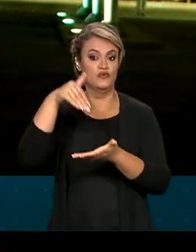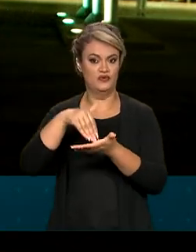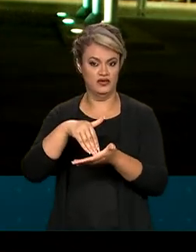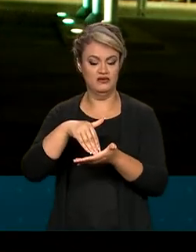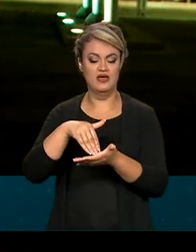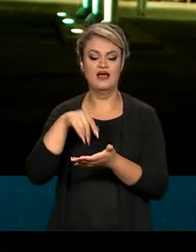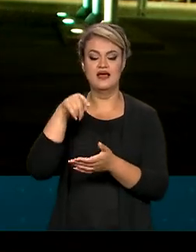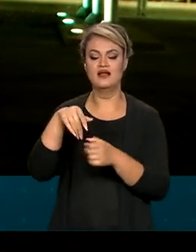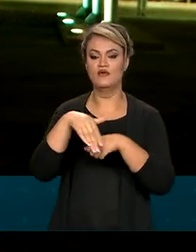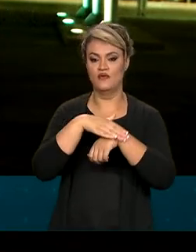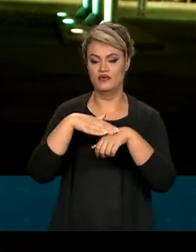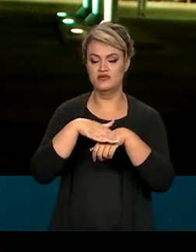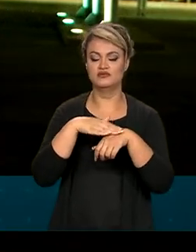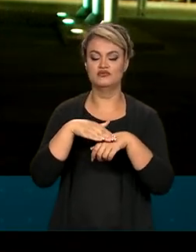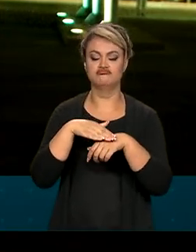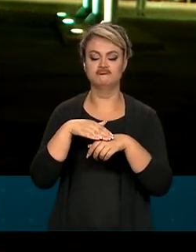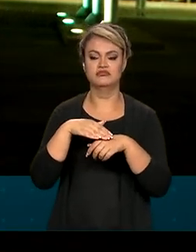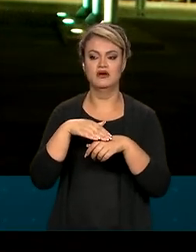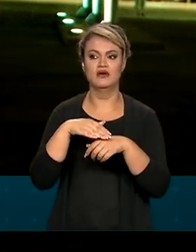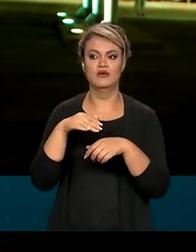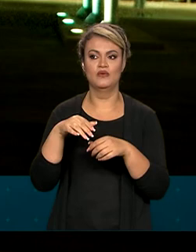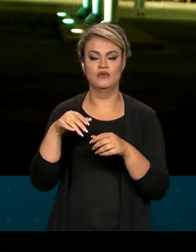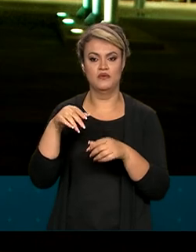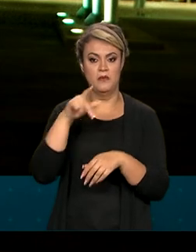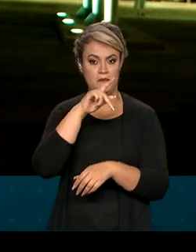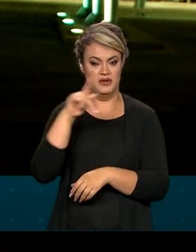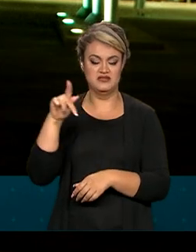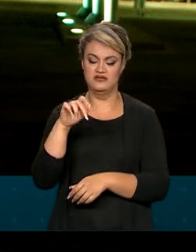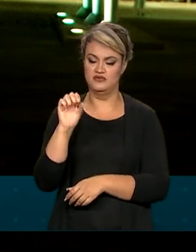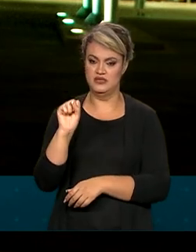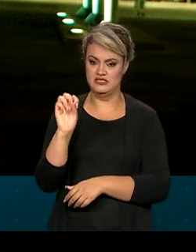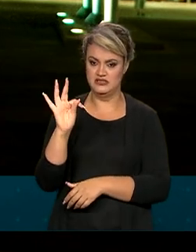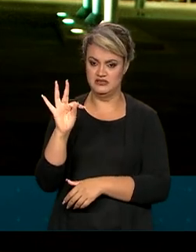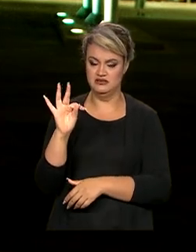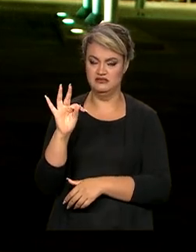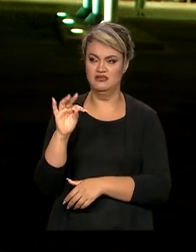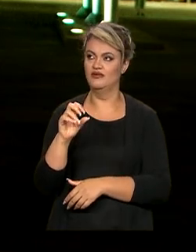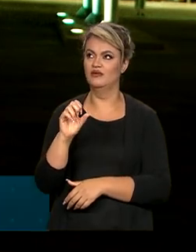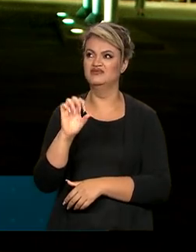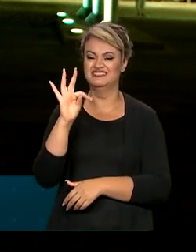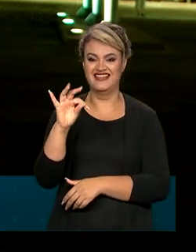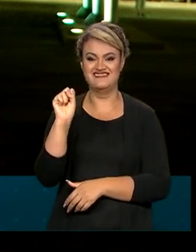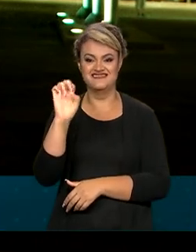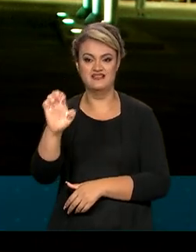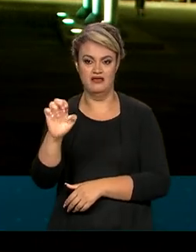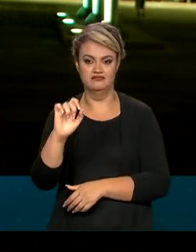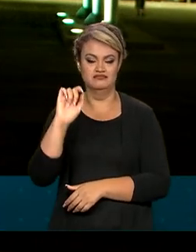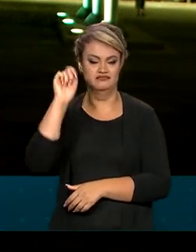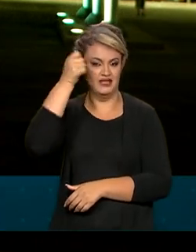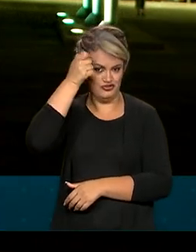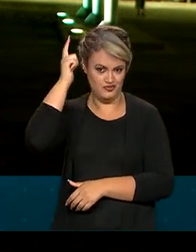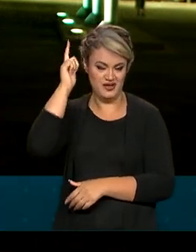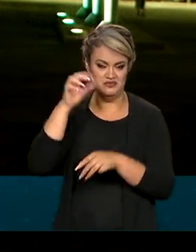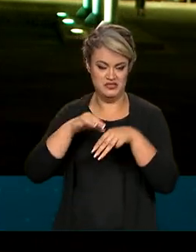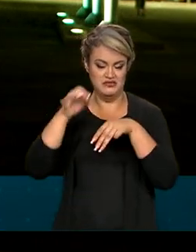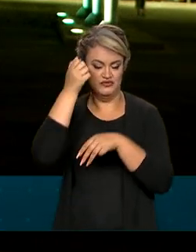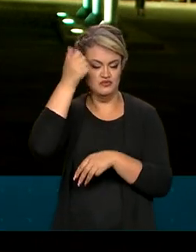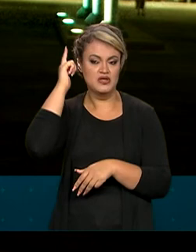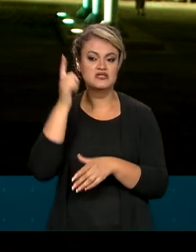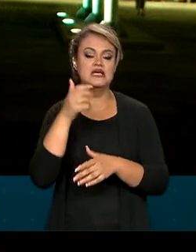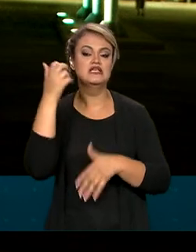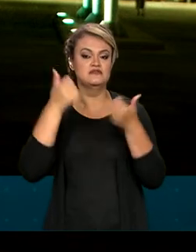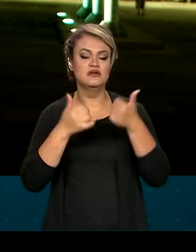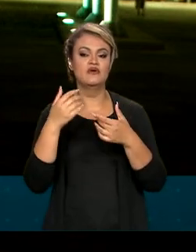encontrou com o presidente do Tribunal Superior Eleitoral, Alexandre de Moraes, e falou sobre a importância do diálogo